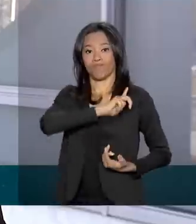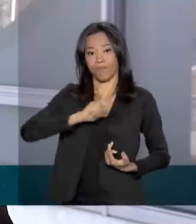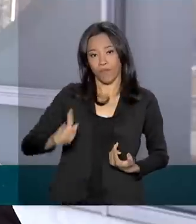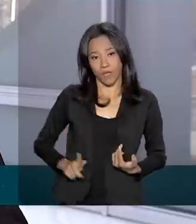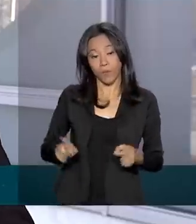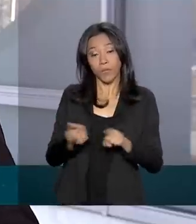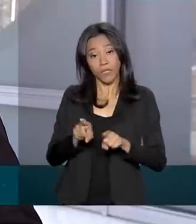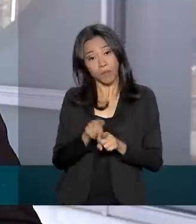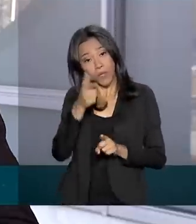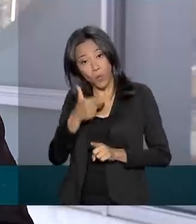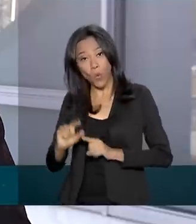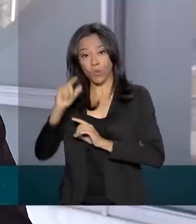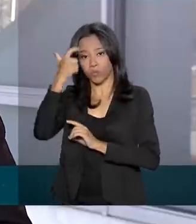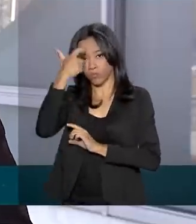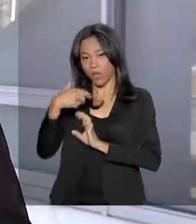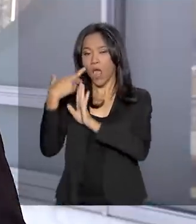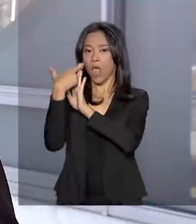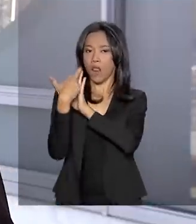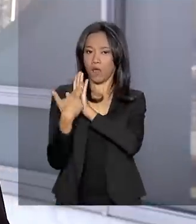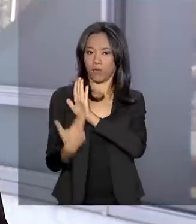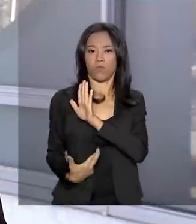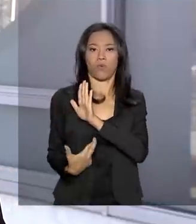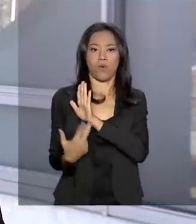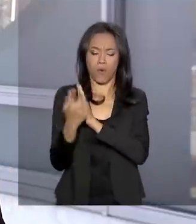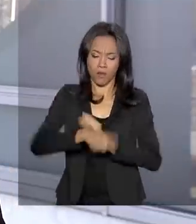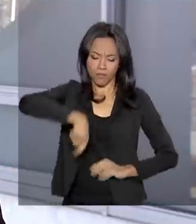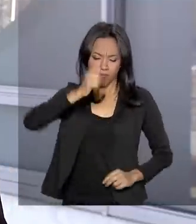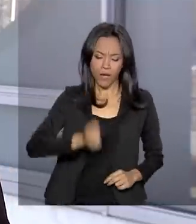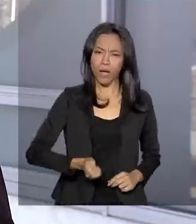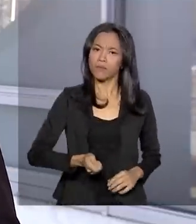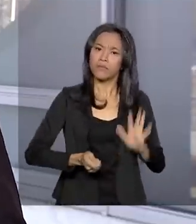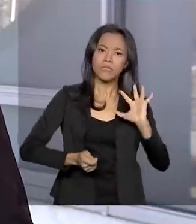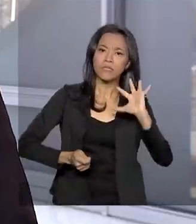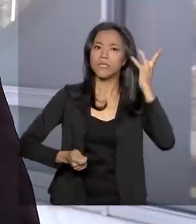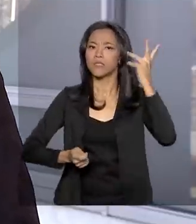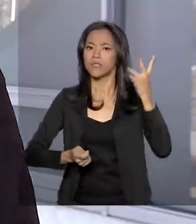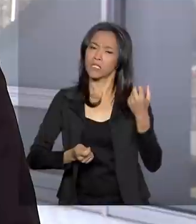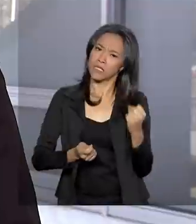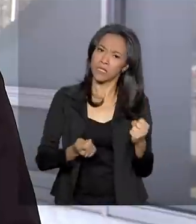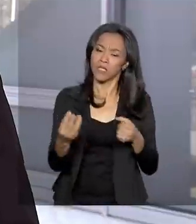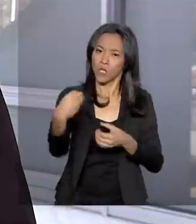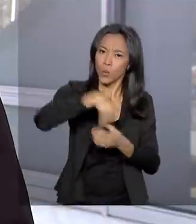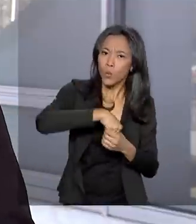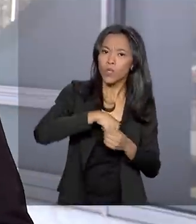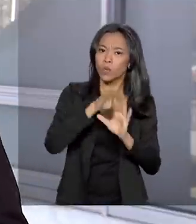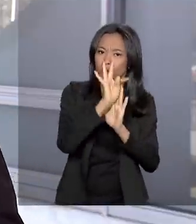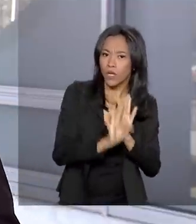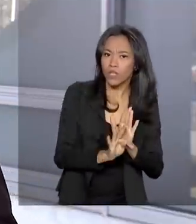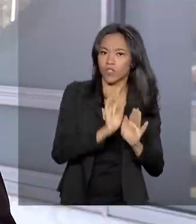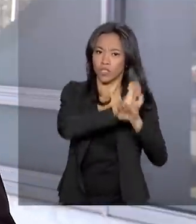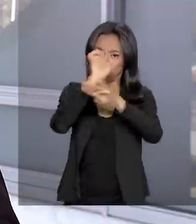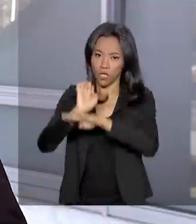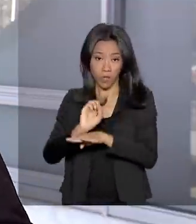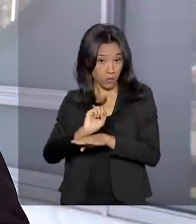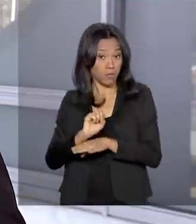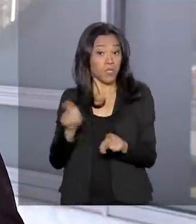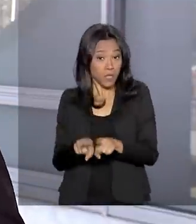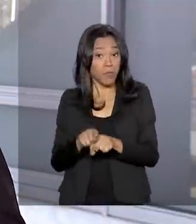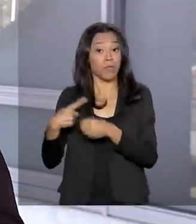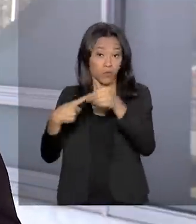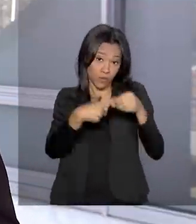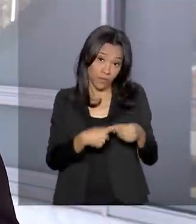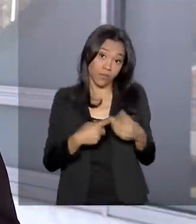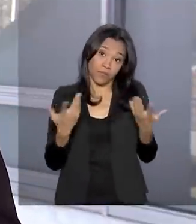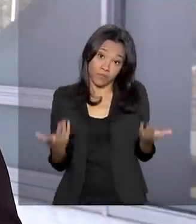o deputado Salmoel Moreira, para quem sabe, desta vez, bater o martelo sobre a inclusão de estados e municípios na proposta. Esse é o